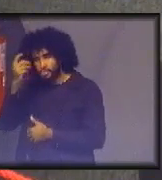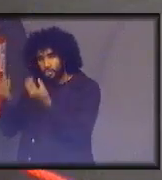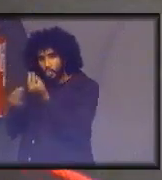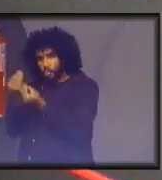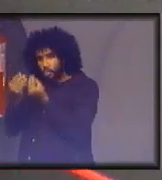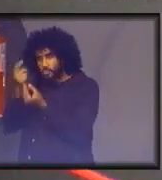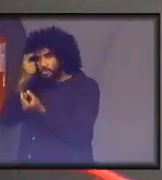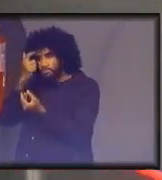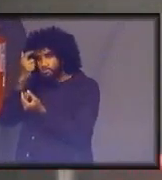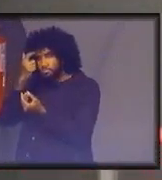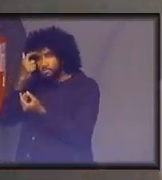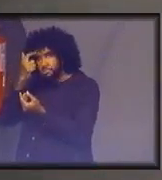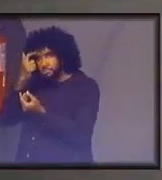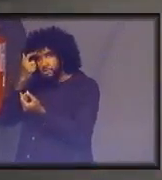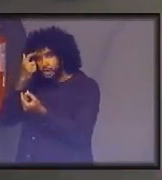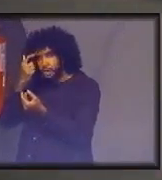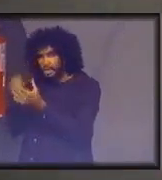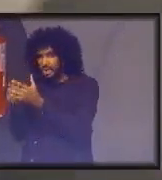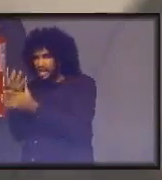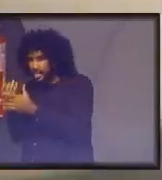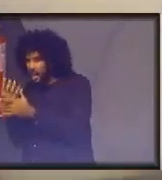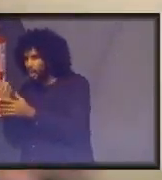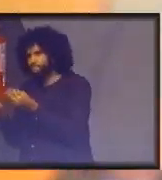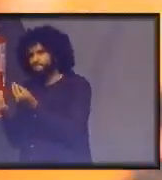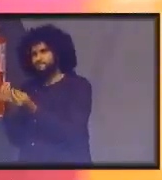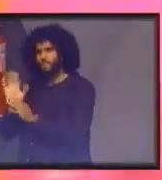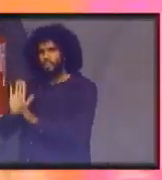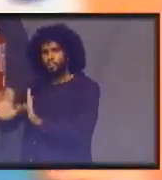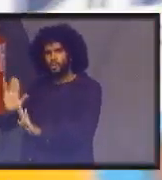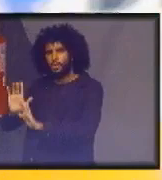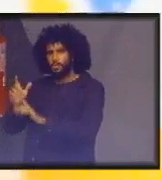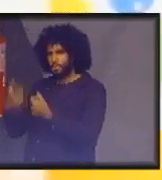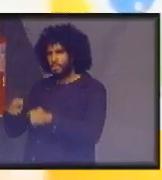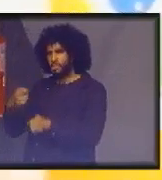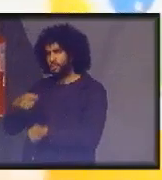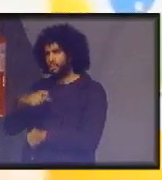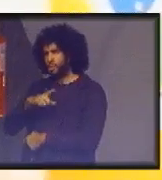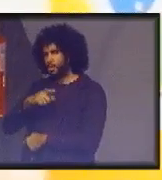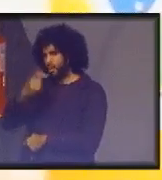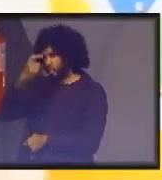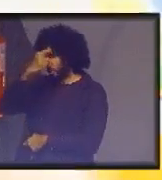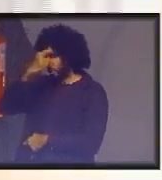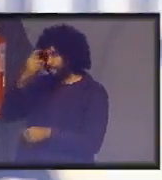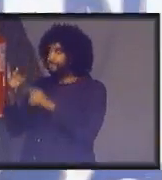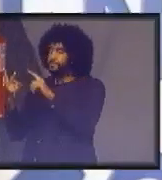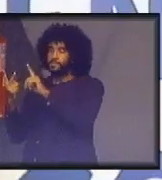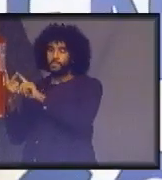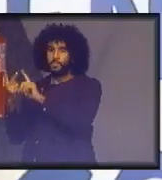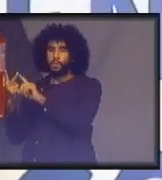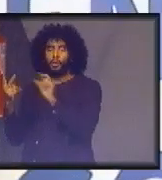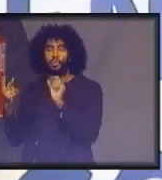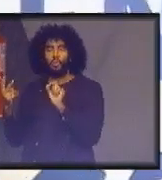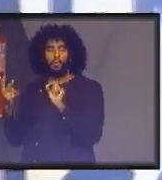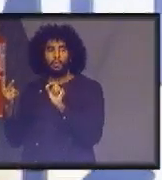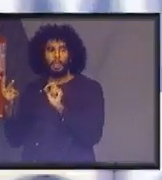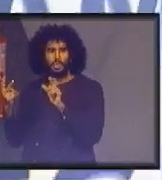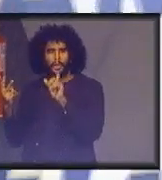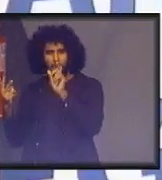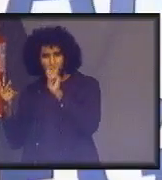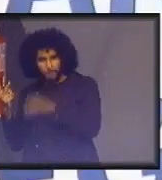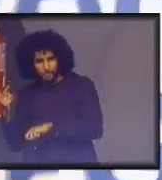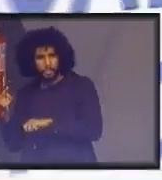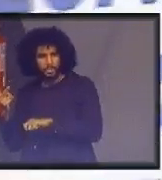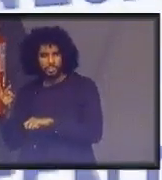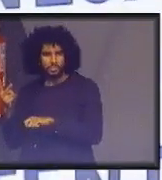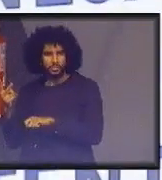forma consciente, de produzir e de consumir de forma consciente. Um outro ponto é aquela questão de que é possível, sim,